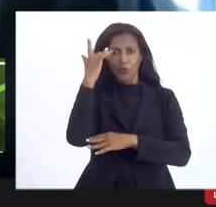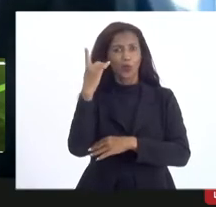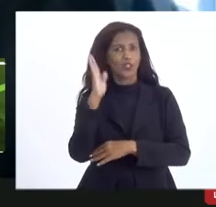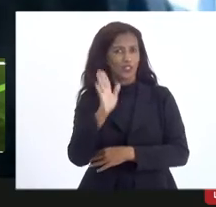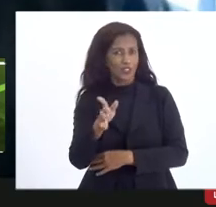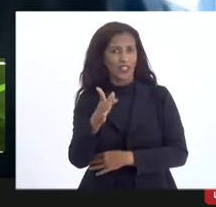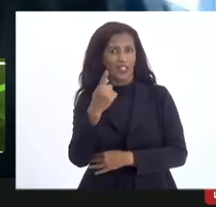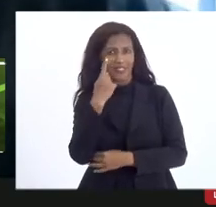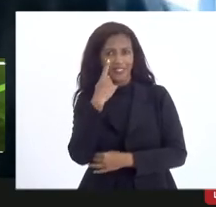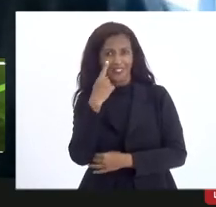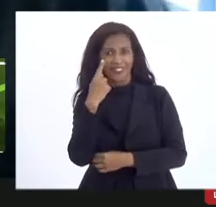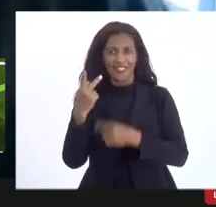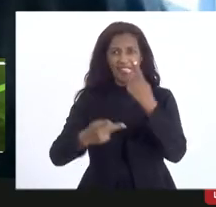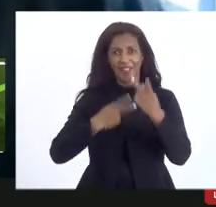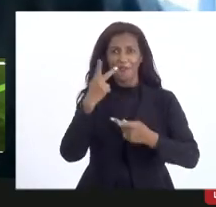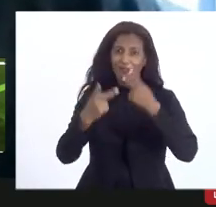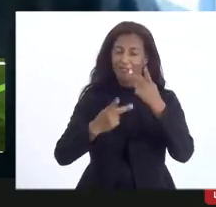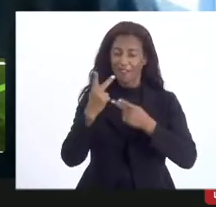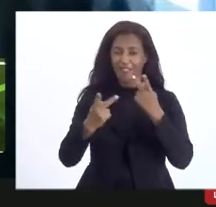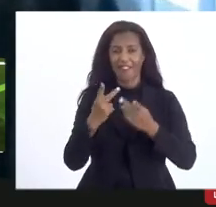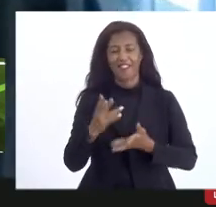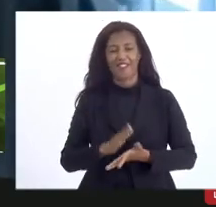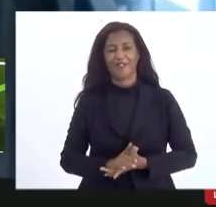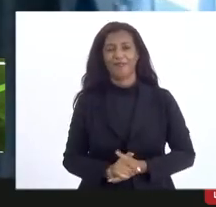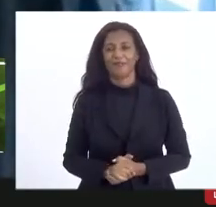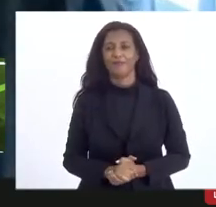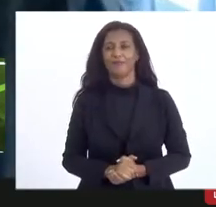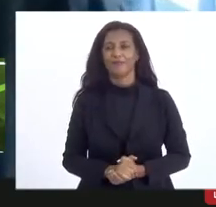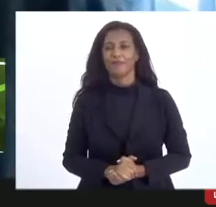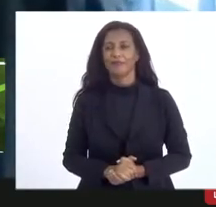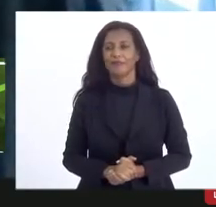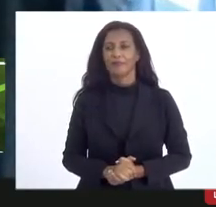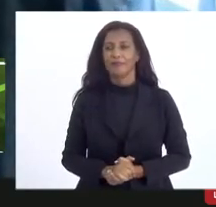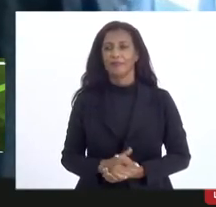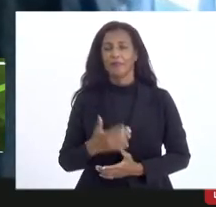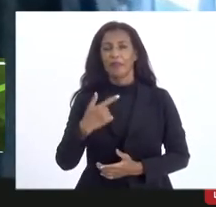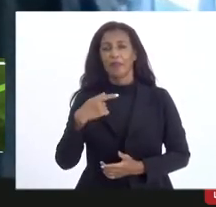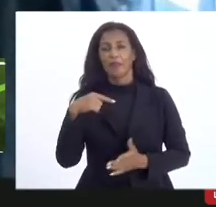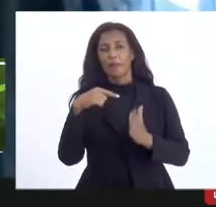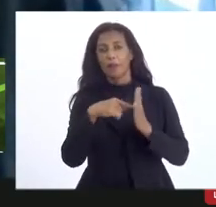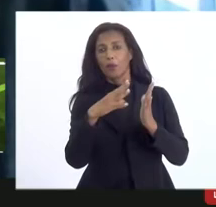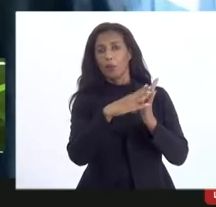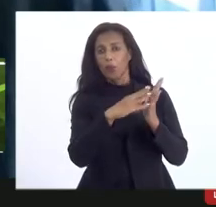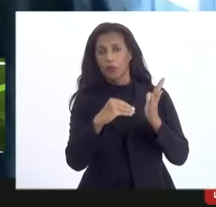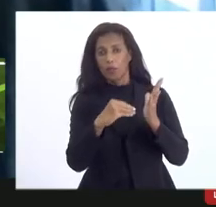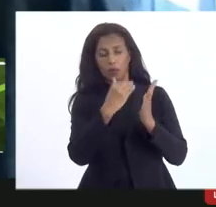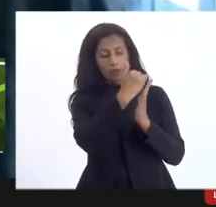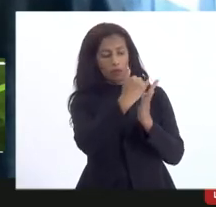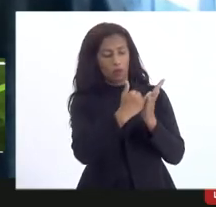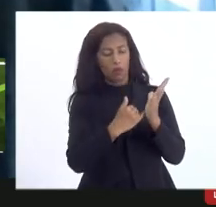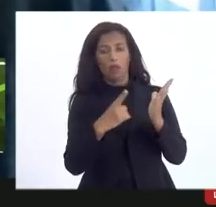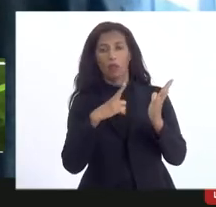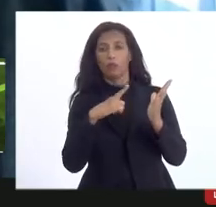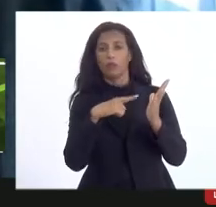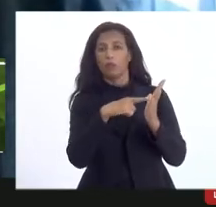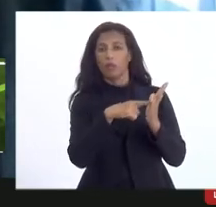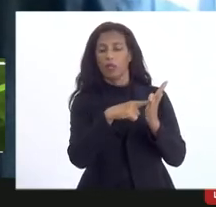ouvir e não falaram absolutamente nada até agora olha pelo modelito aqui eu tenho